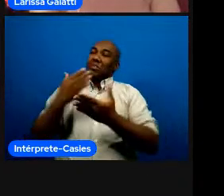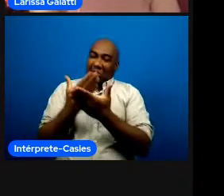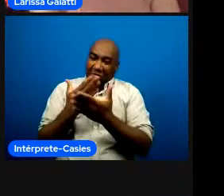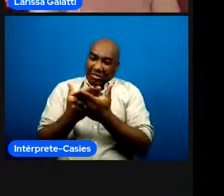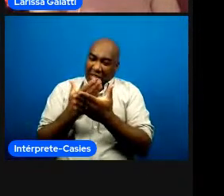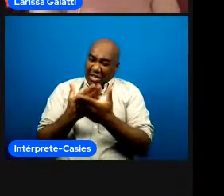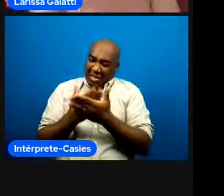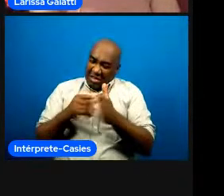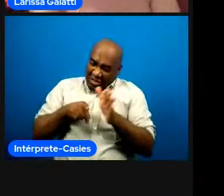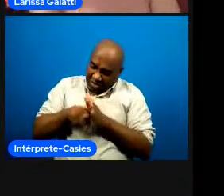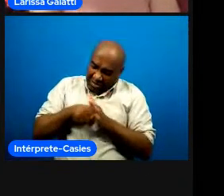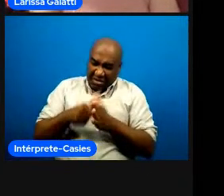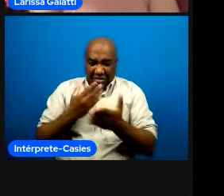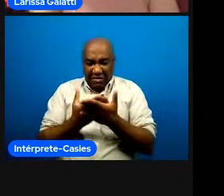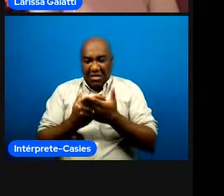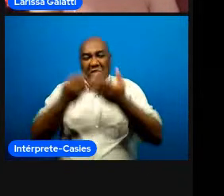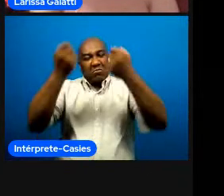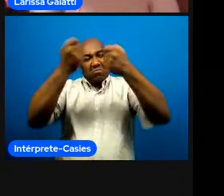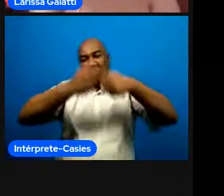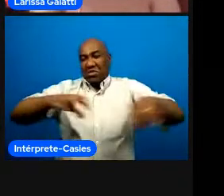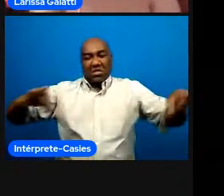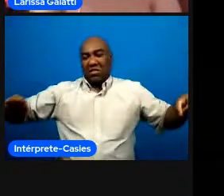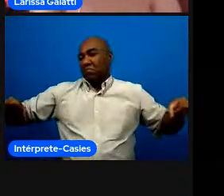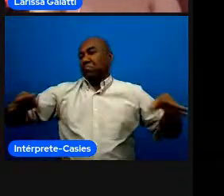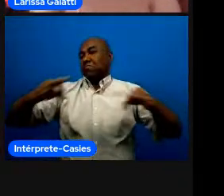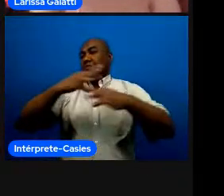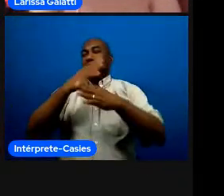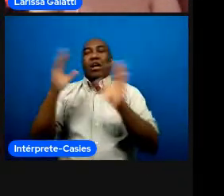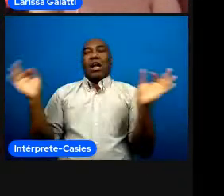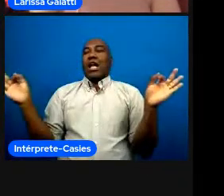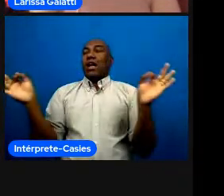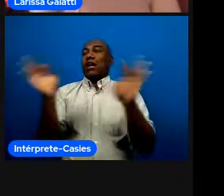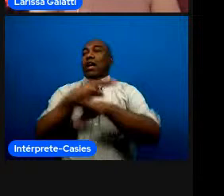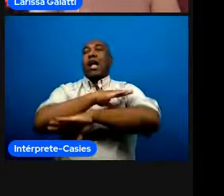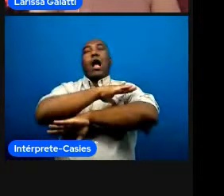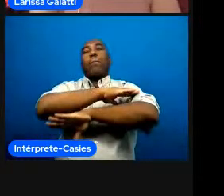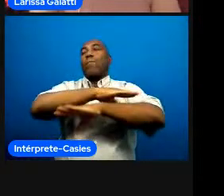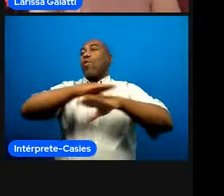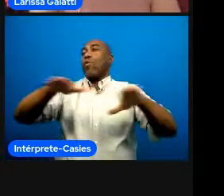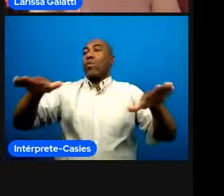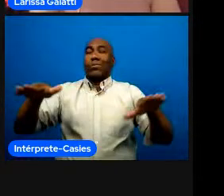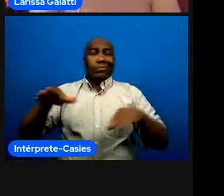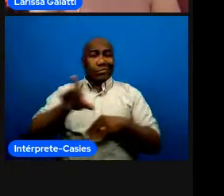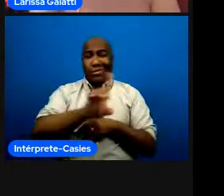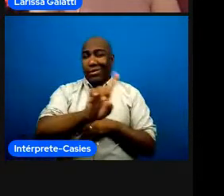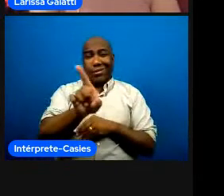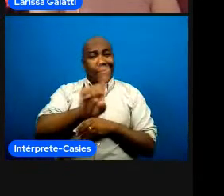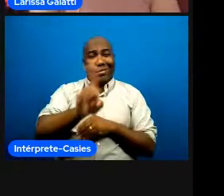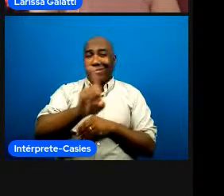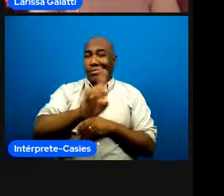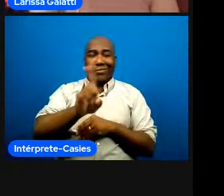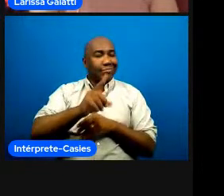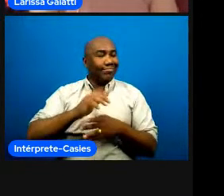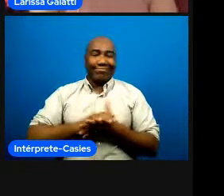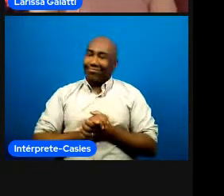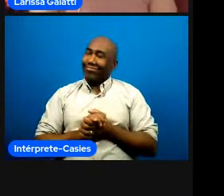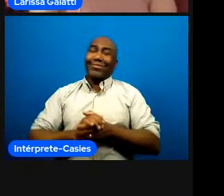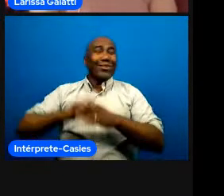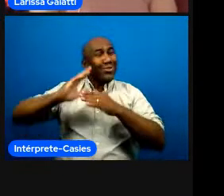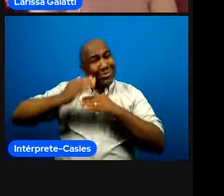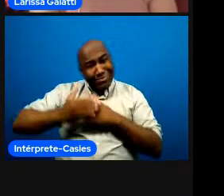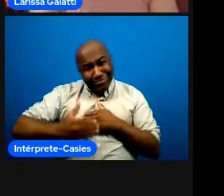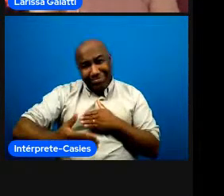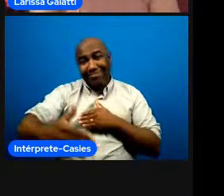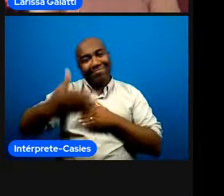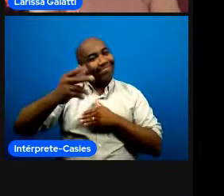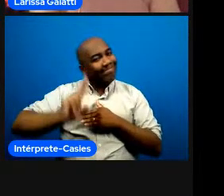ideia de aprendizagem ao longo da vida né e que tem muito a ver com essa capacidade de aprender a partir